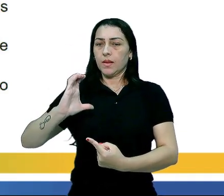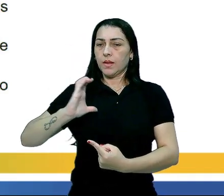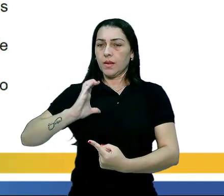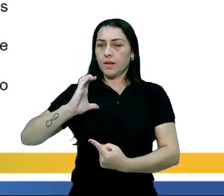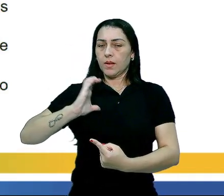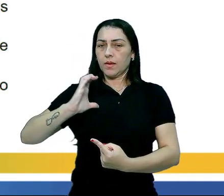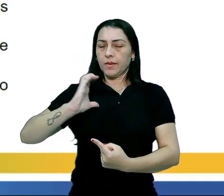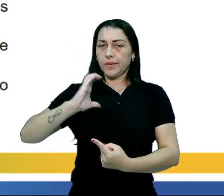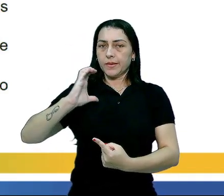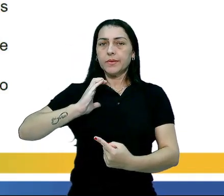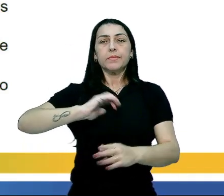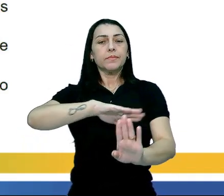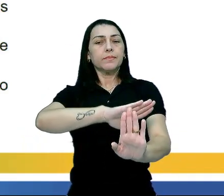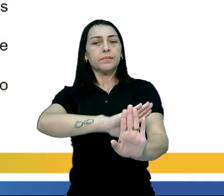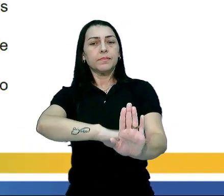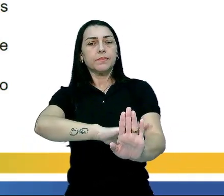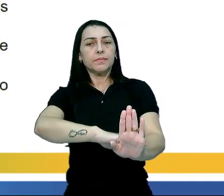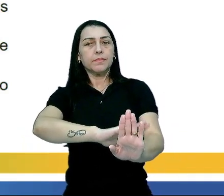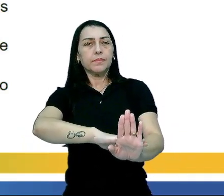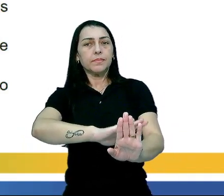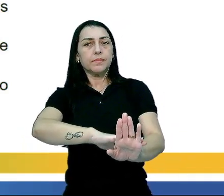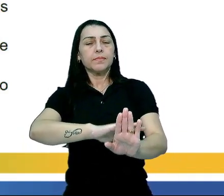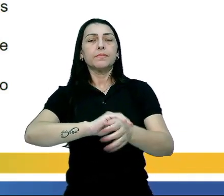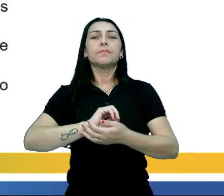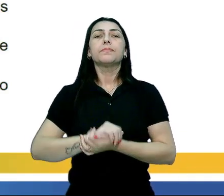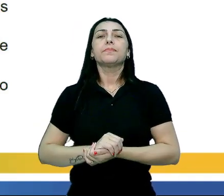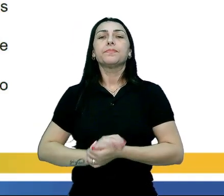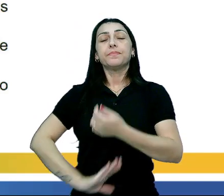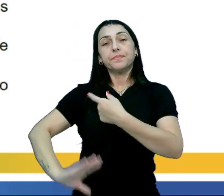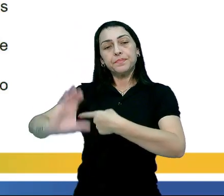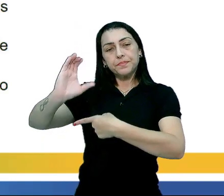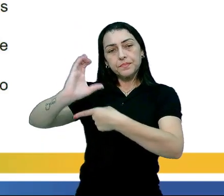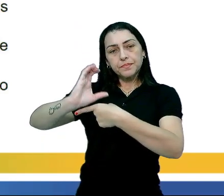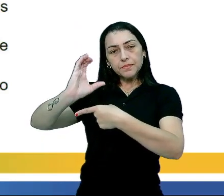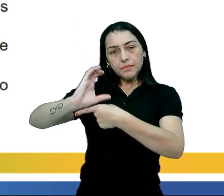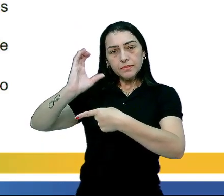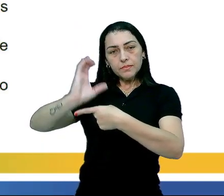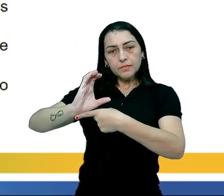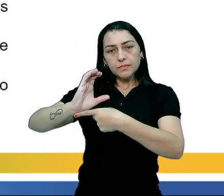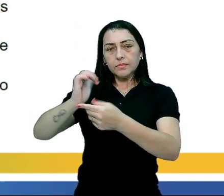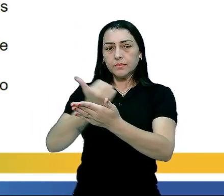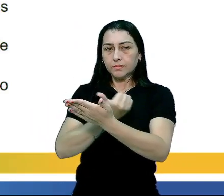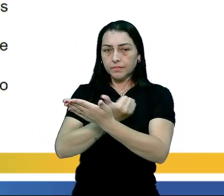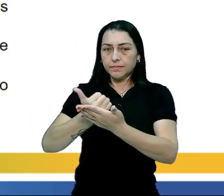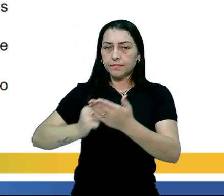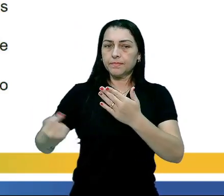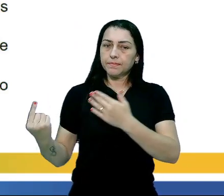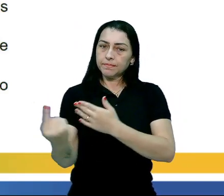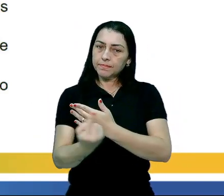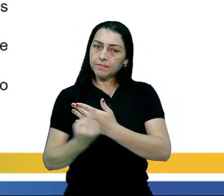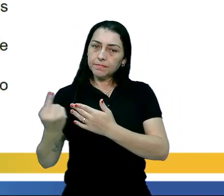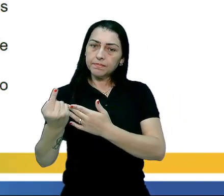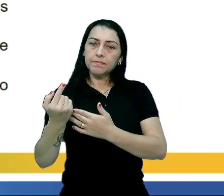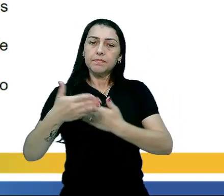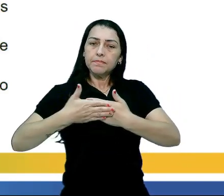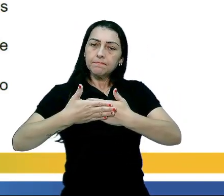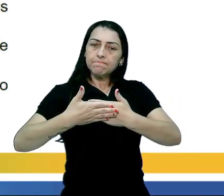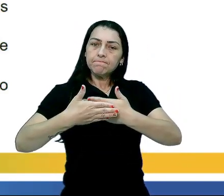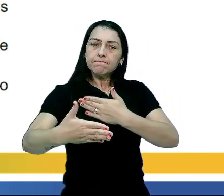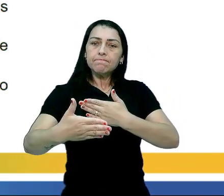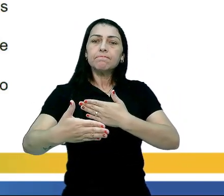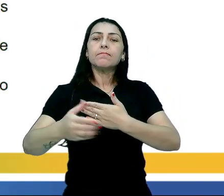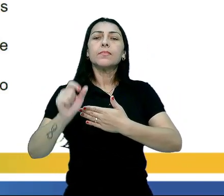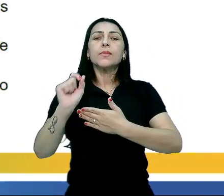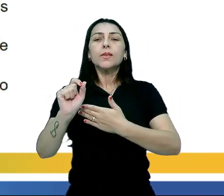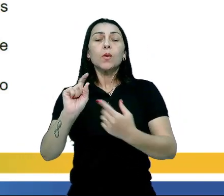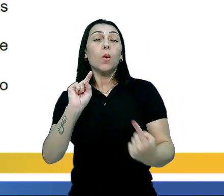religiosidade, ética e ideologia. C. Trata-se de ações